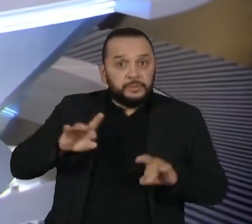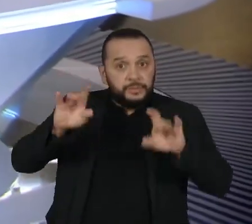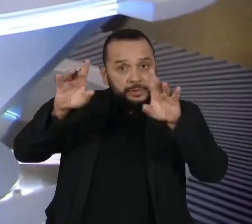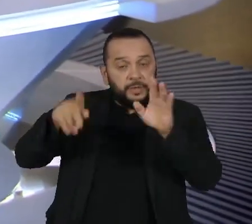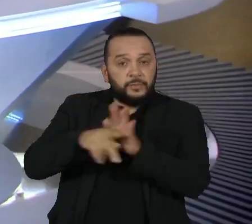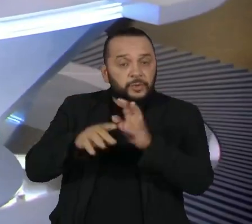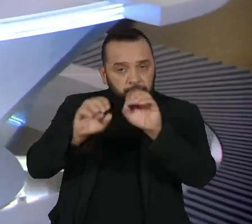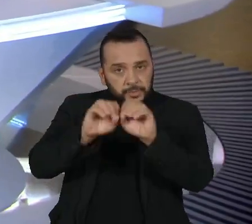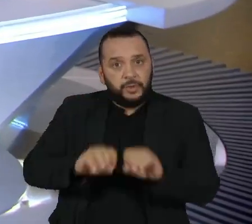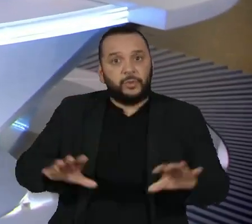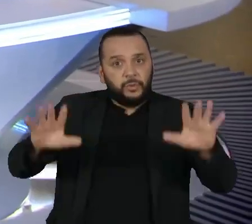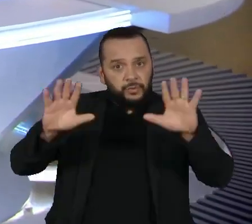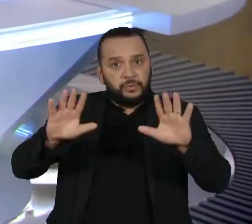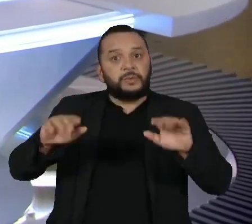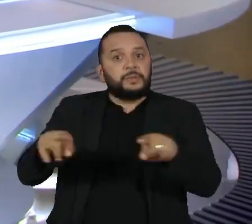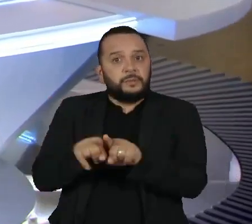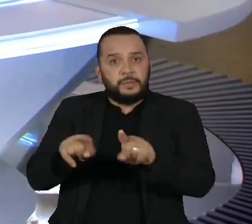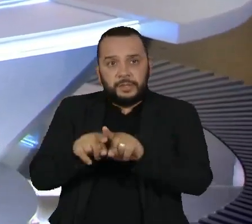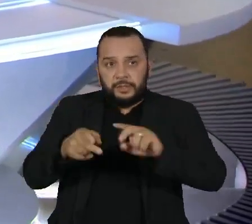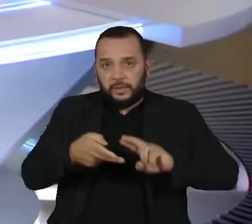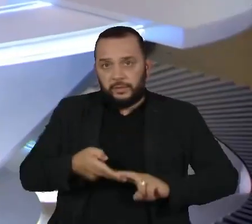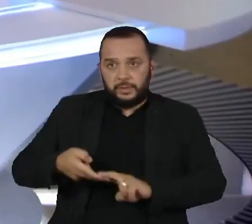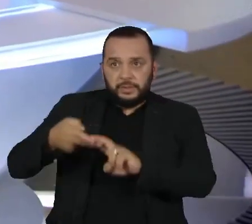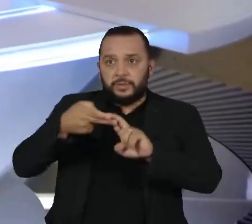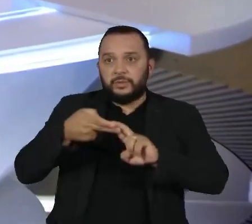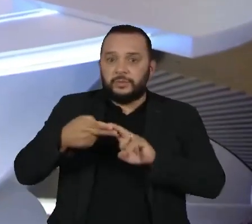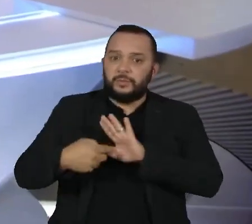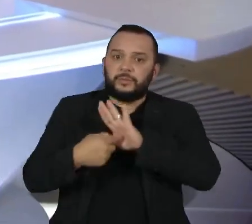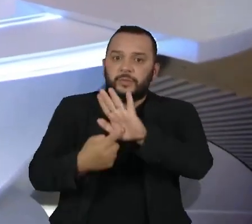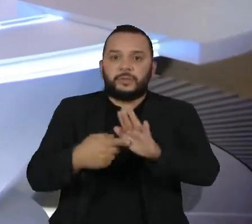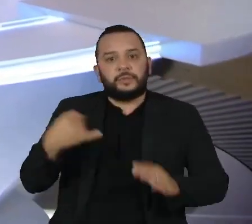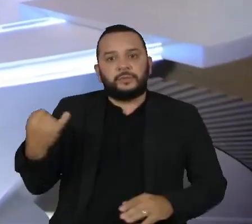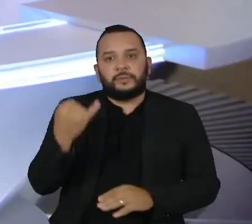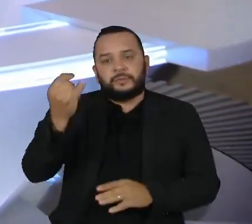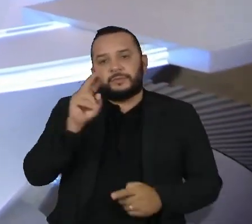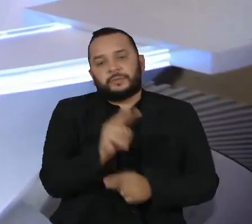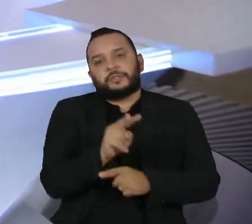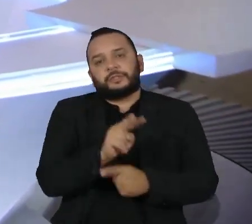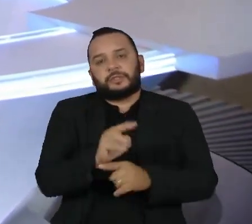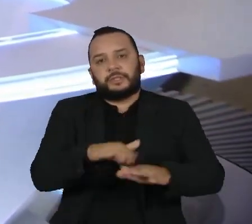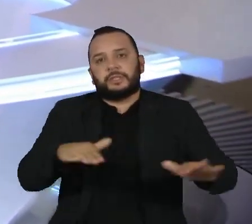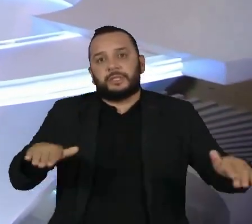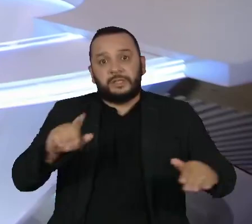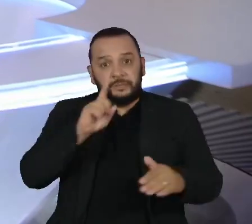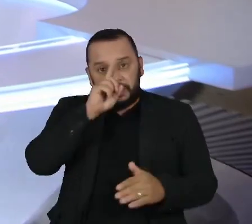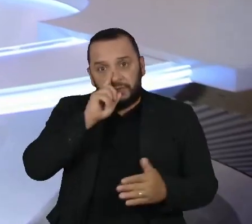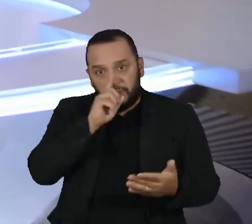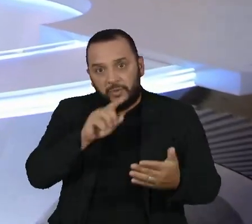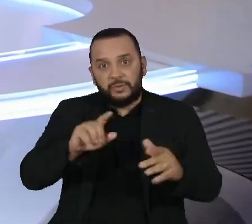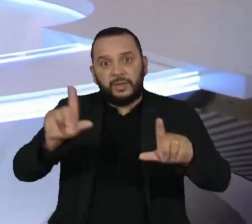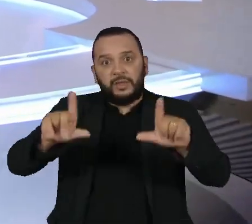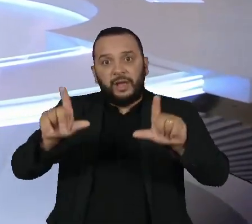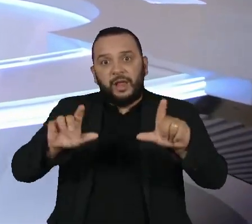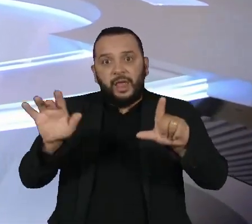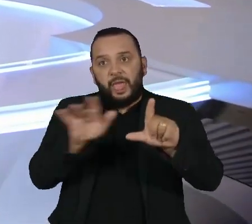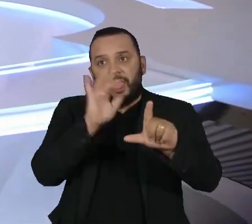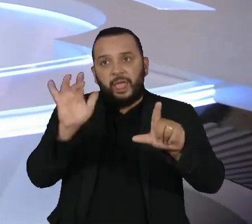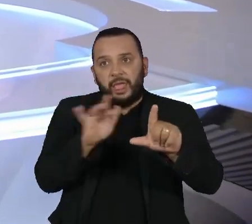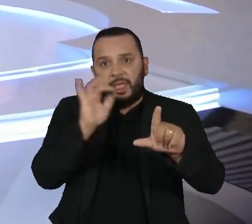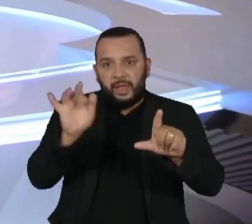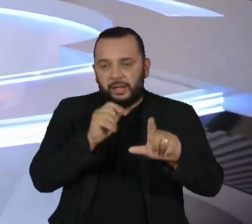a Unesco, serve para destacar a importância de proteger os pequenos dos riscos nas telas. Pois é, sobre as